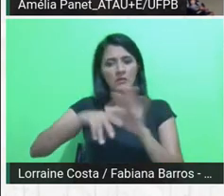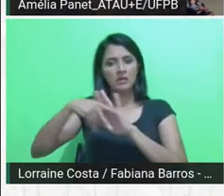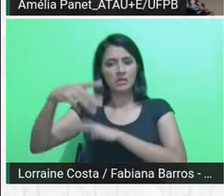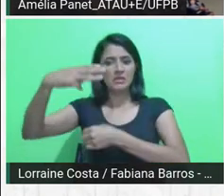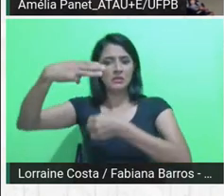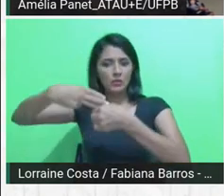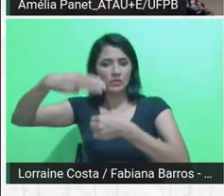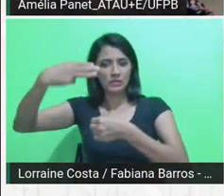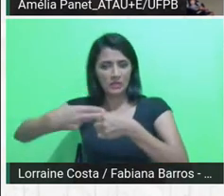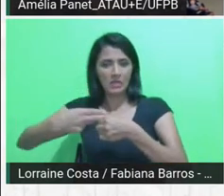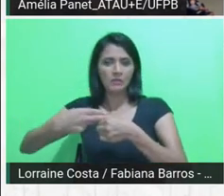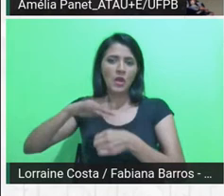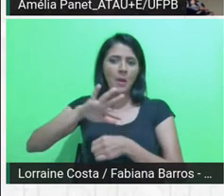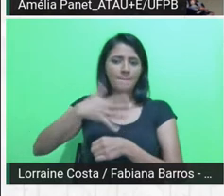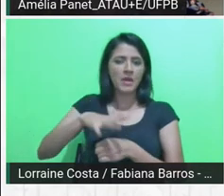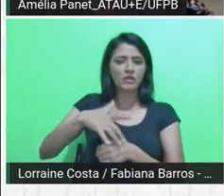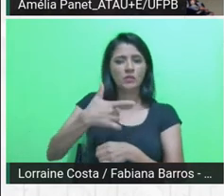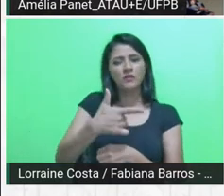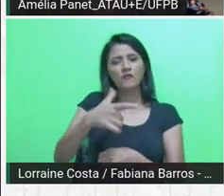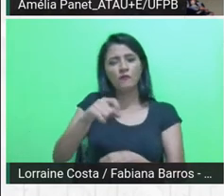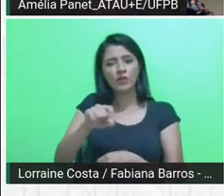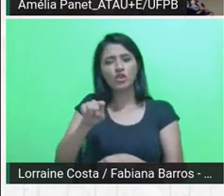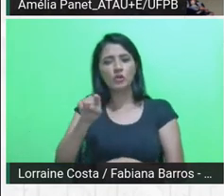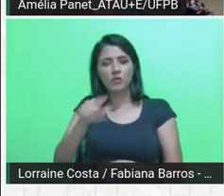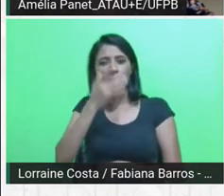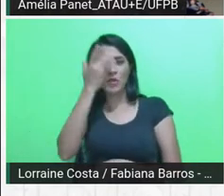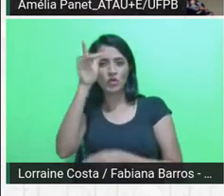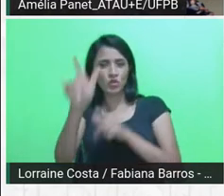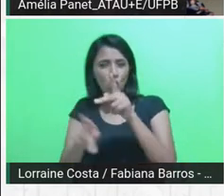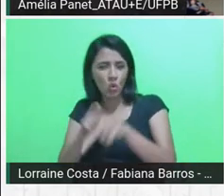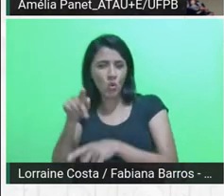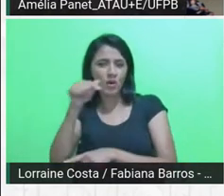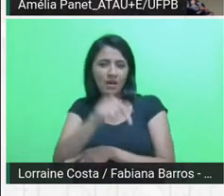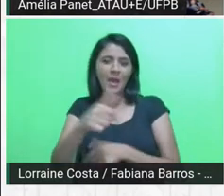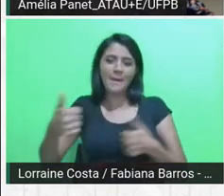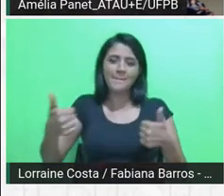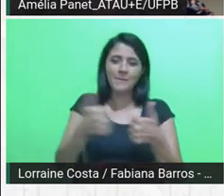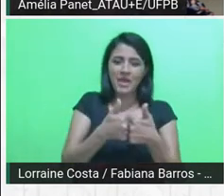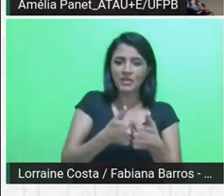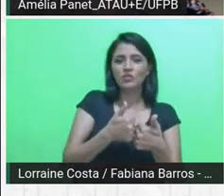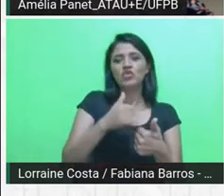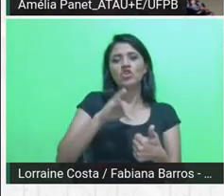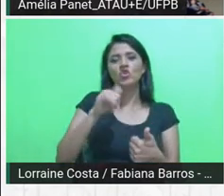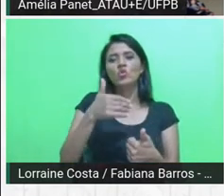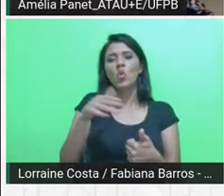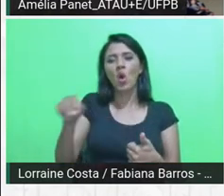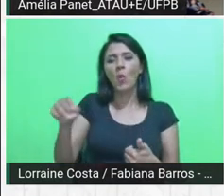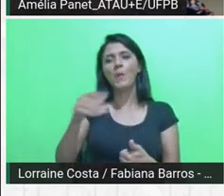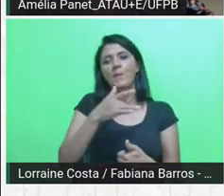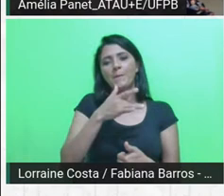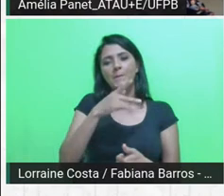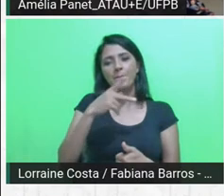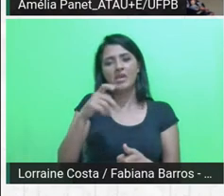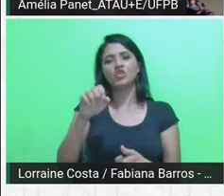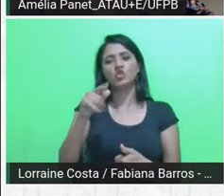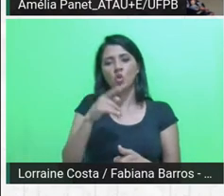um pouco mais de 20 mil habitantes aqui próximo de João Pessoa, através do